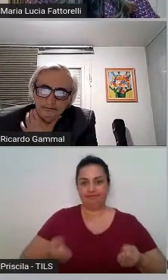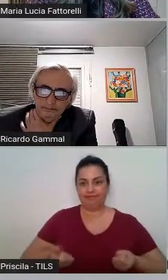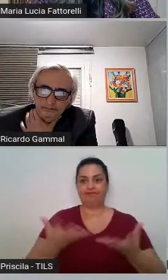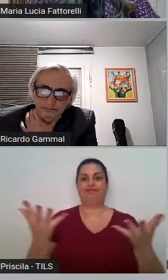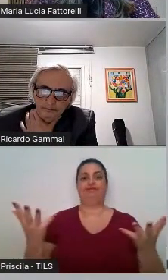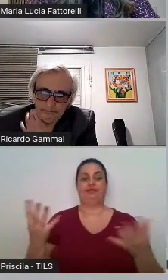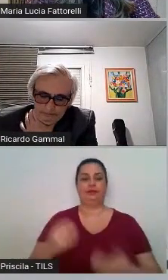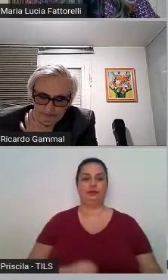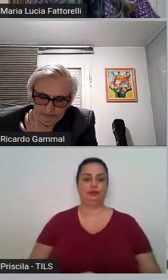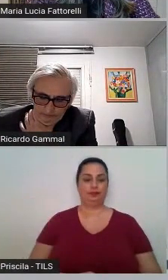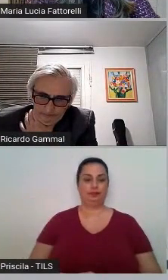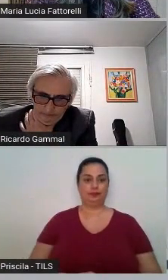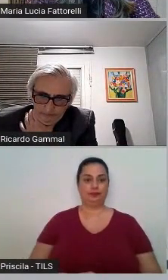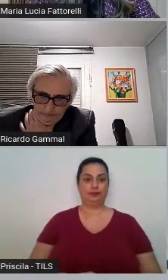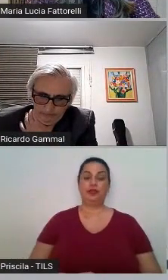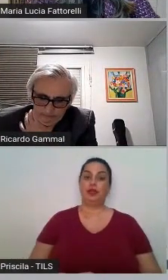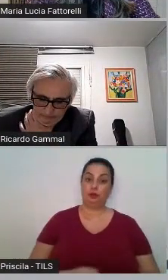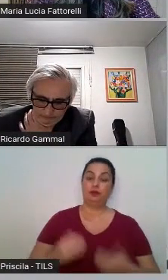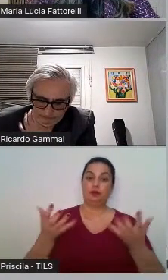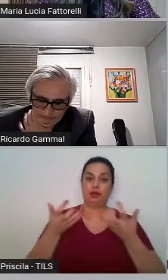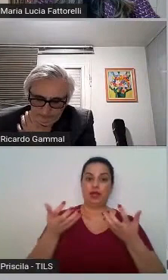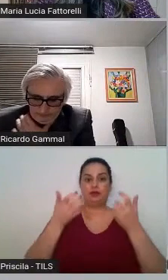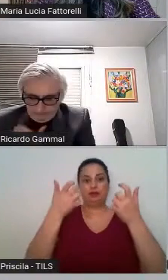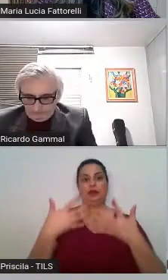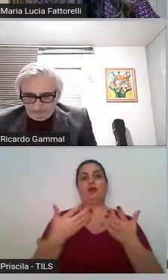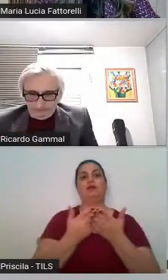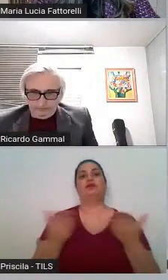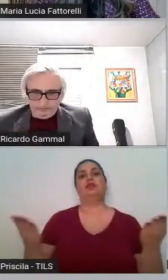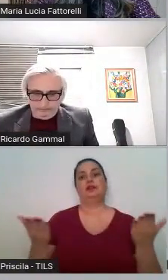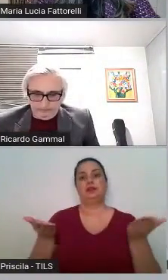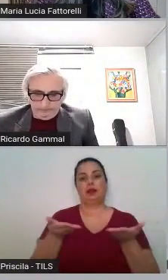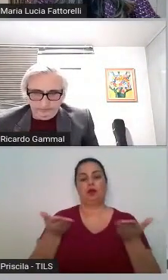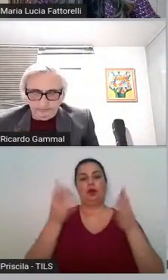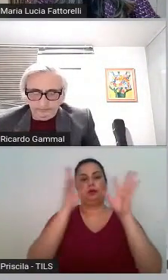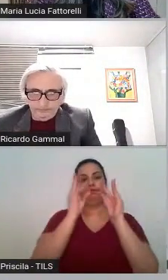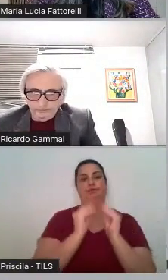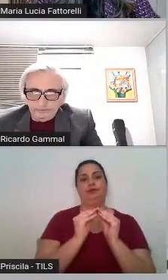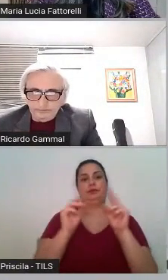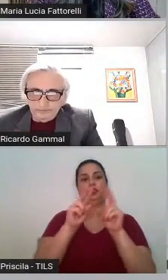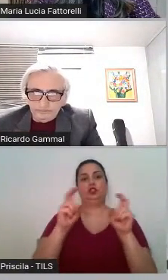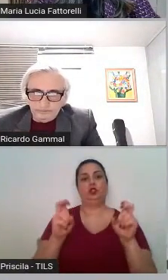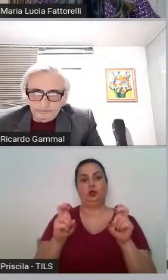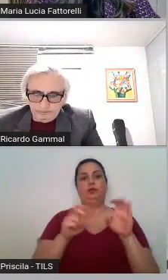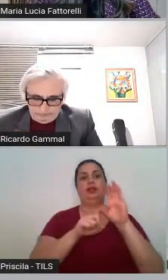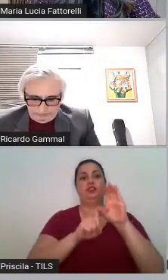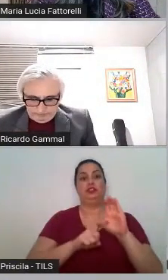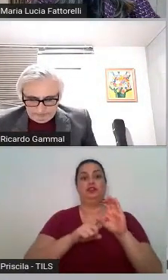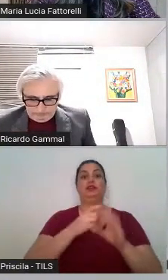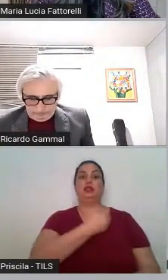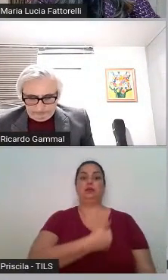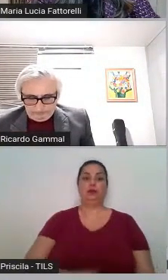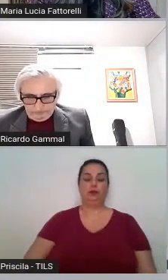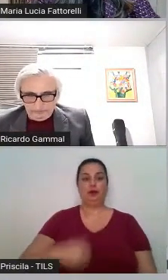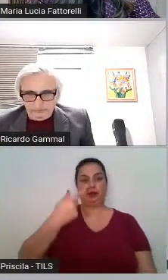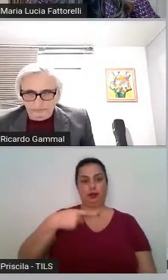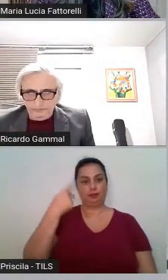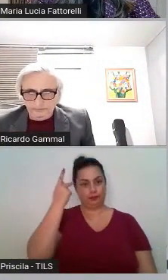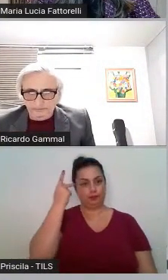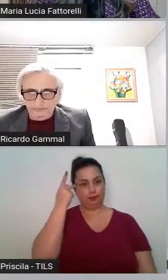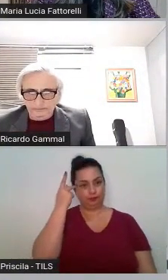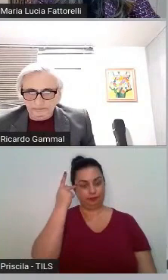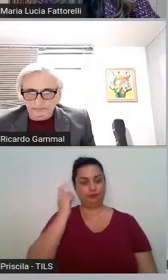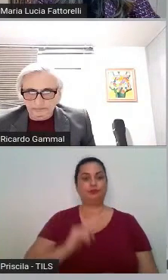dizer a vocês, encerrando a minha fala sobre a dívida pública paulistana, que se não